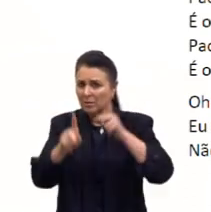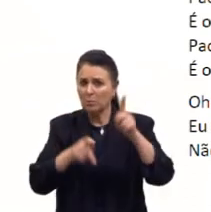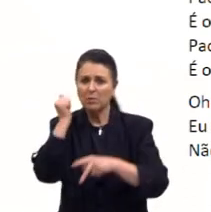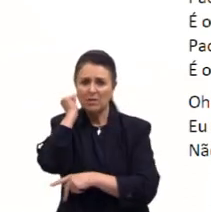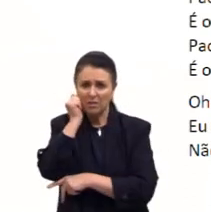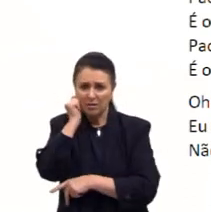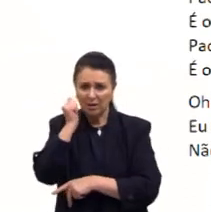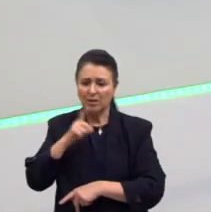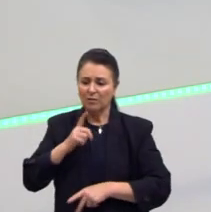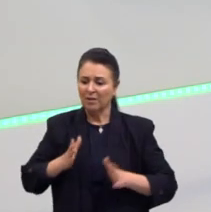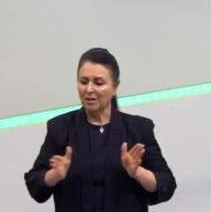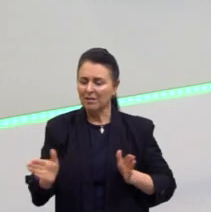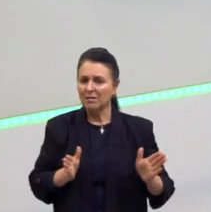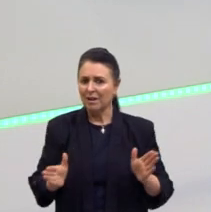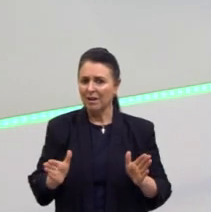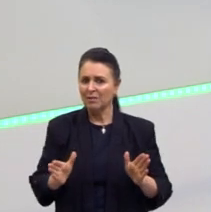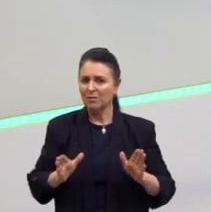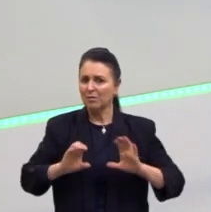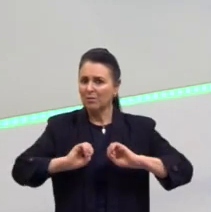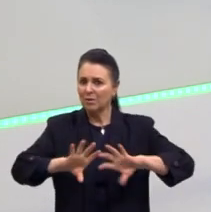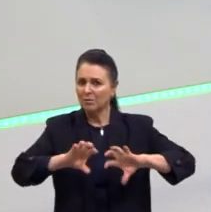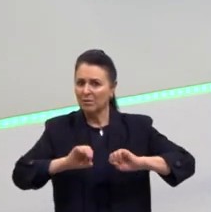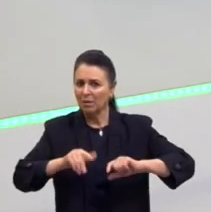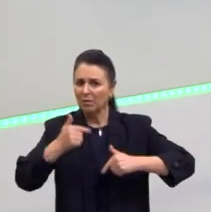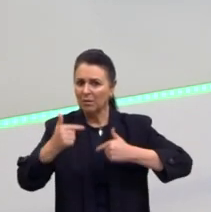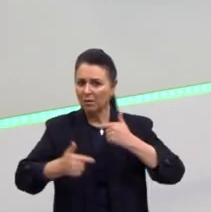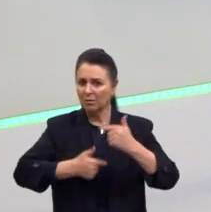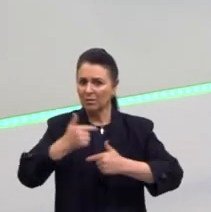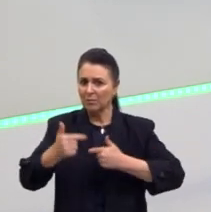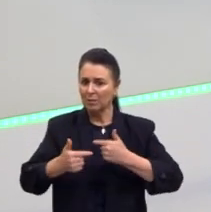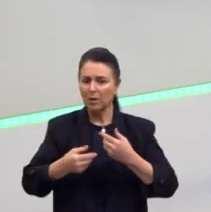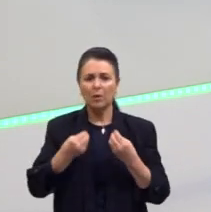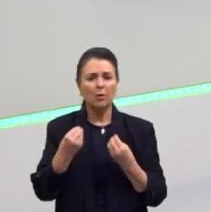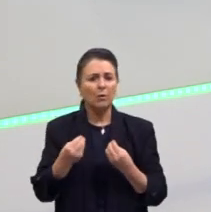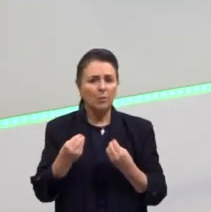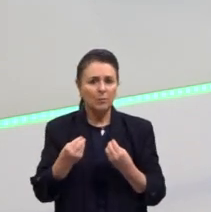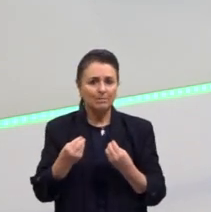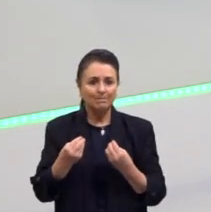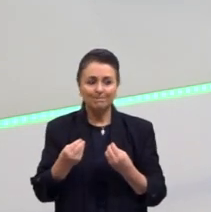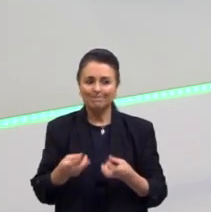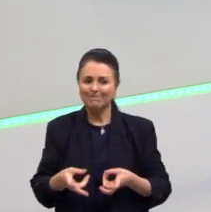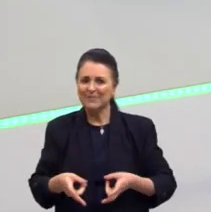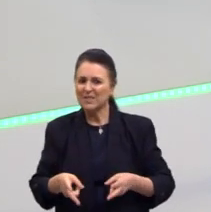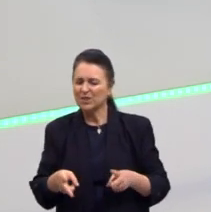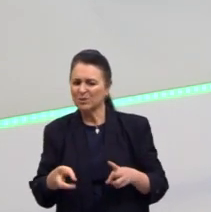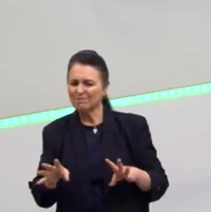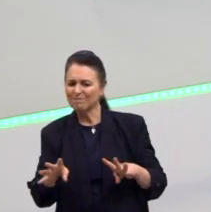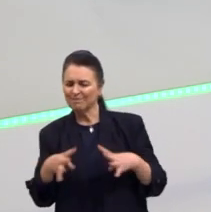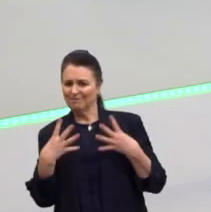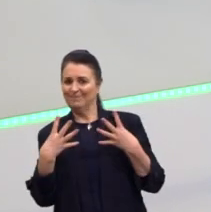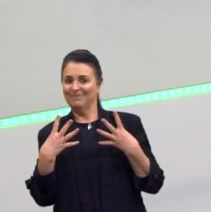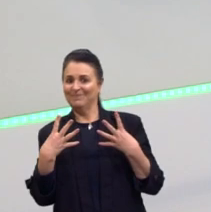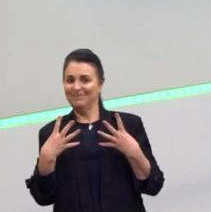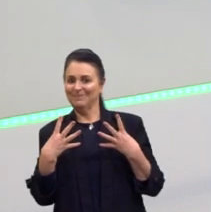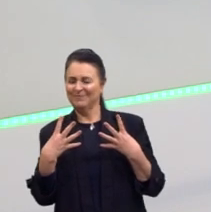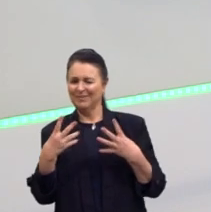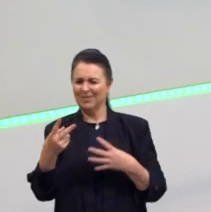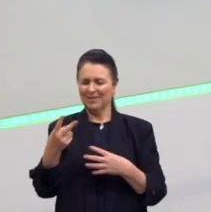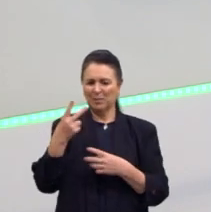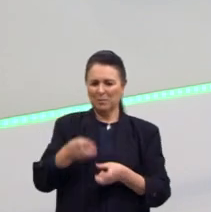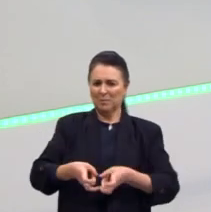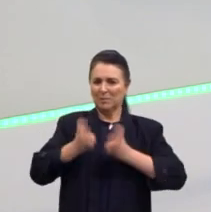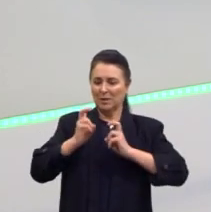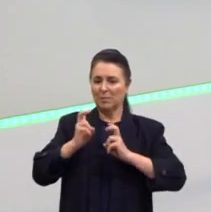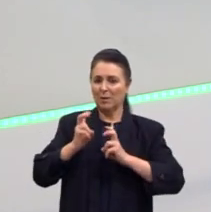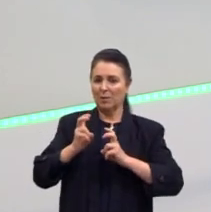à educação, ao emprego, como isso ocorreu? Aqui a gente viu que a cidadania e o Estado